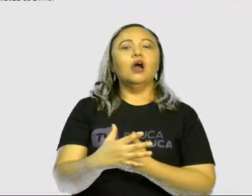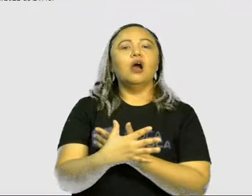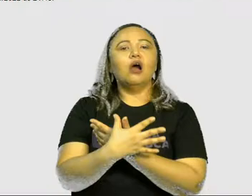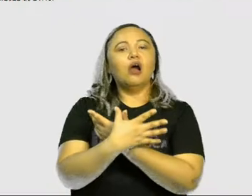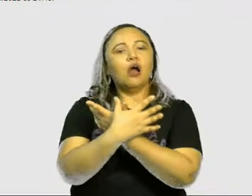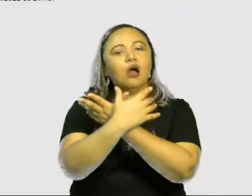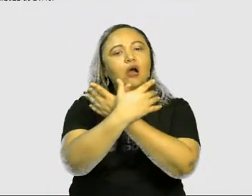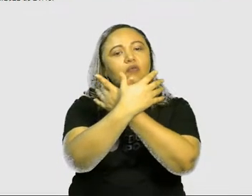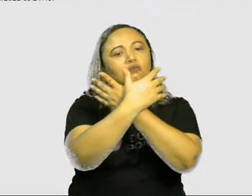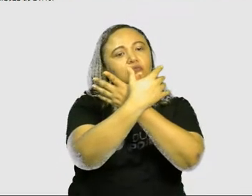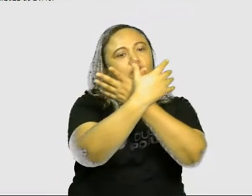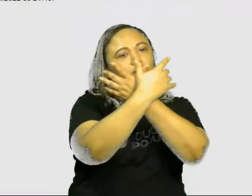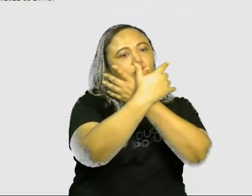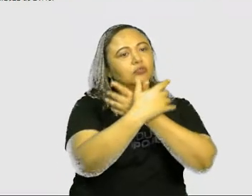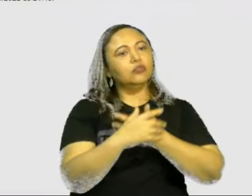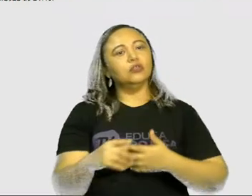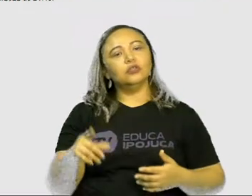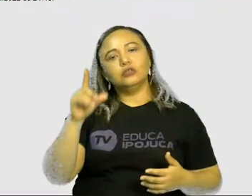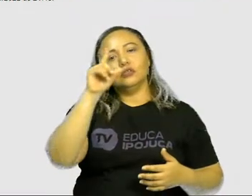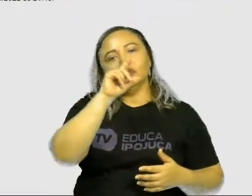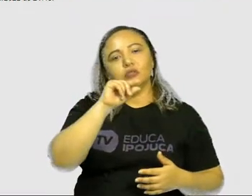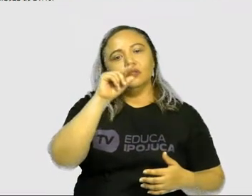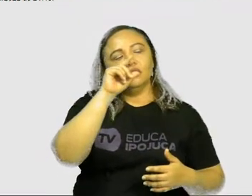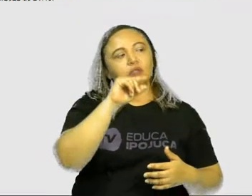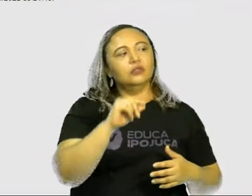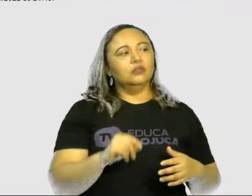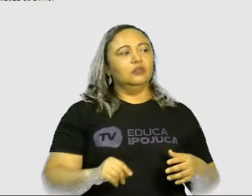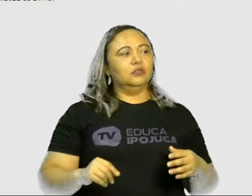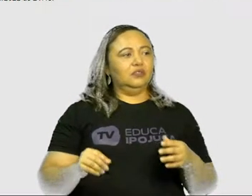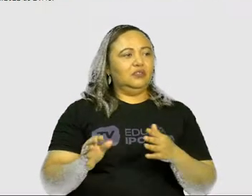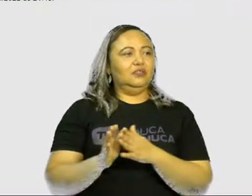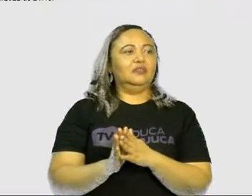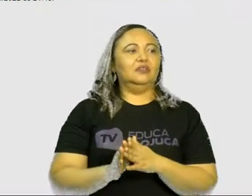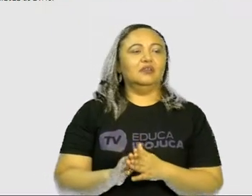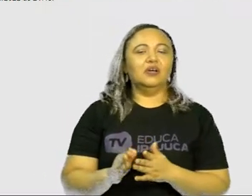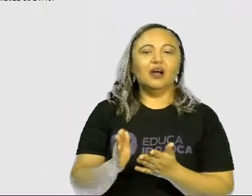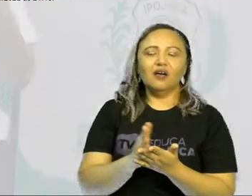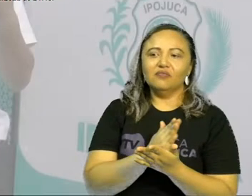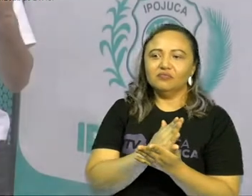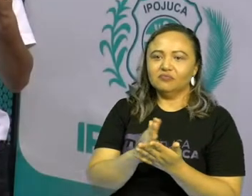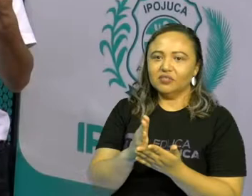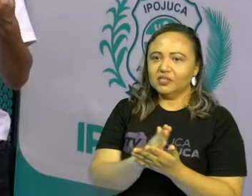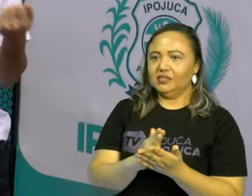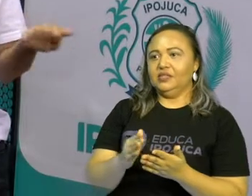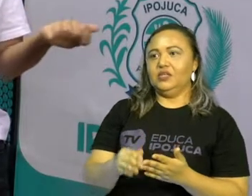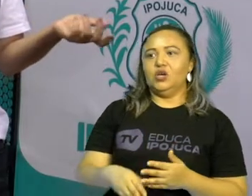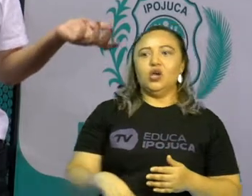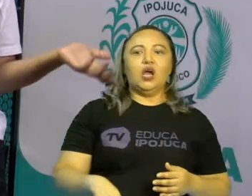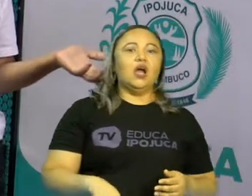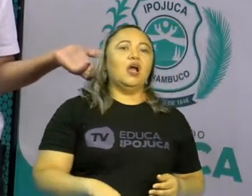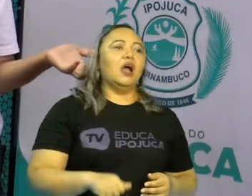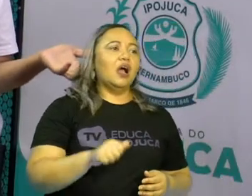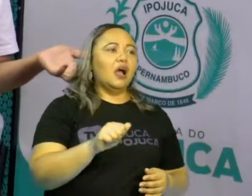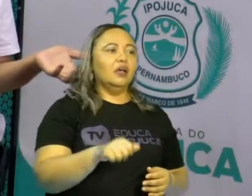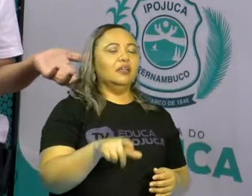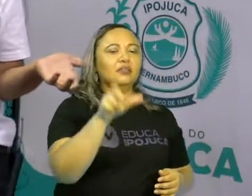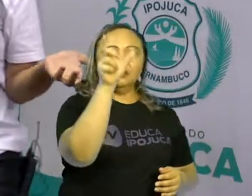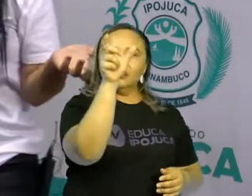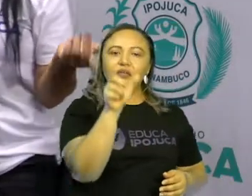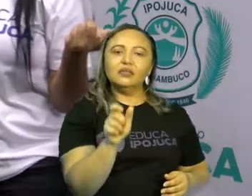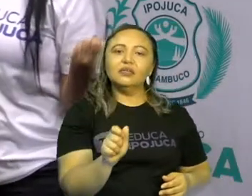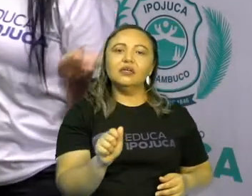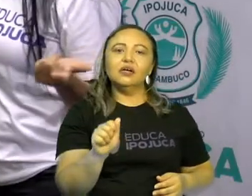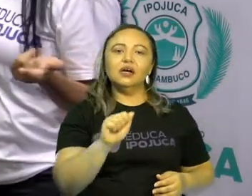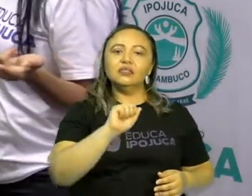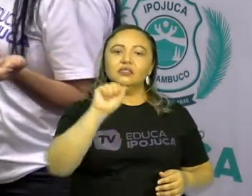tinta. Aqui é uma pintura, veja. Às tem pinturas que alguns artistas fazem que você não diz que não é uma fotografia.